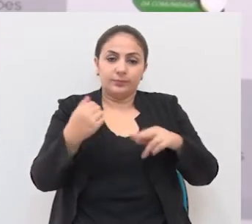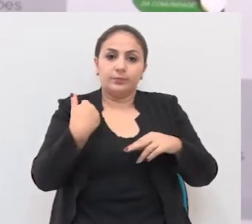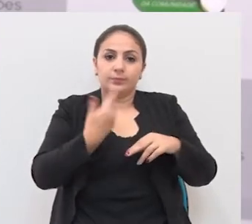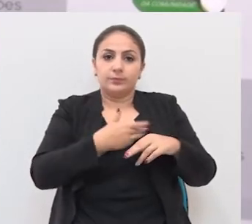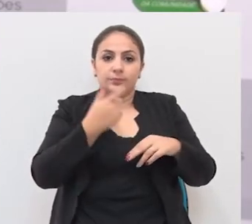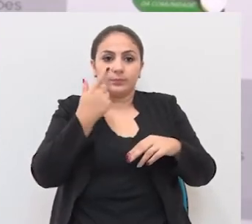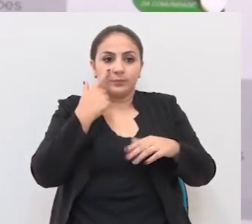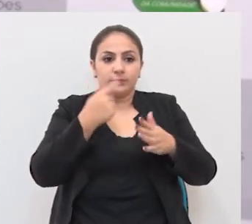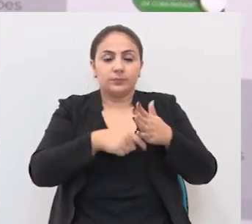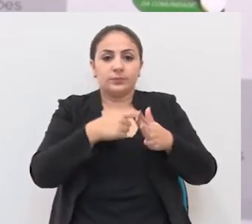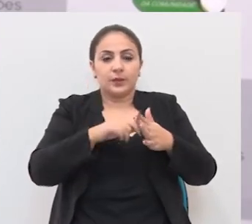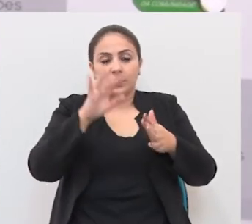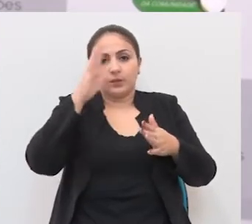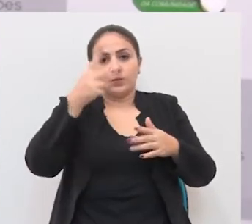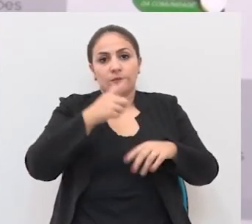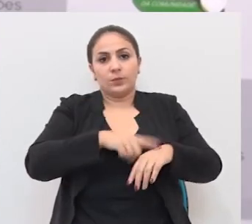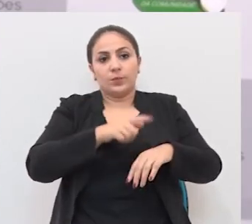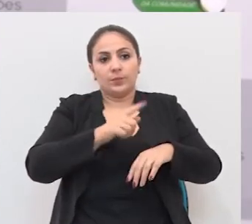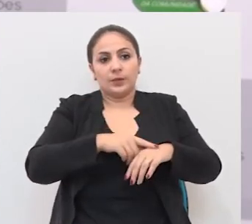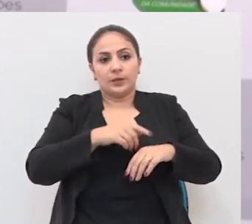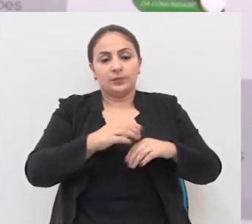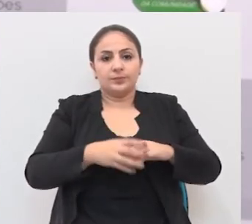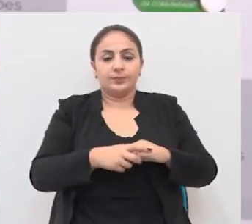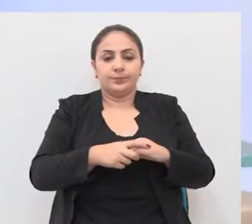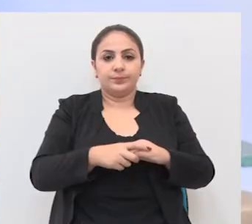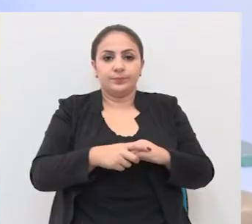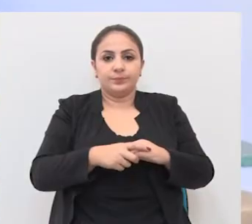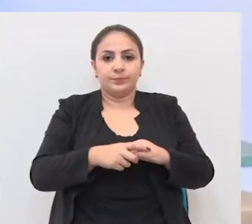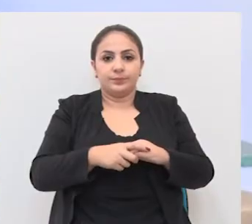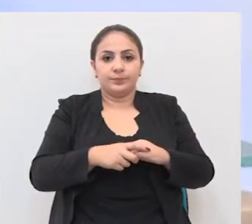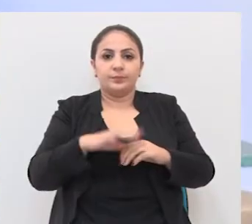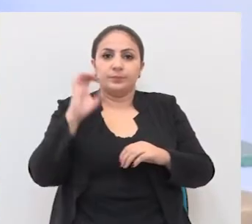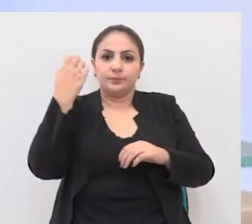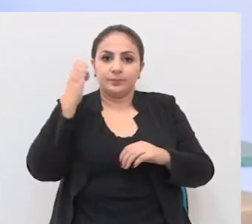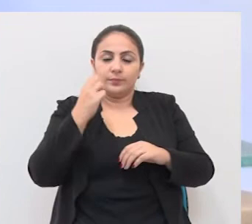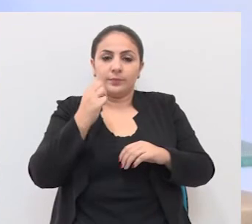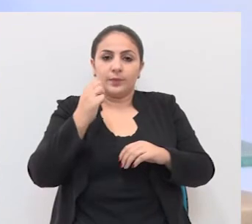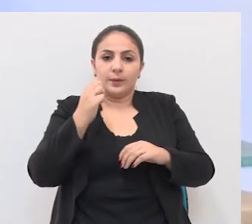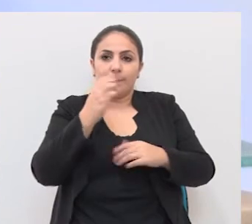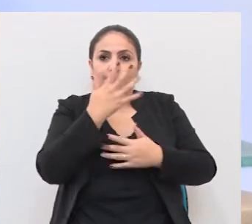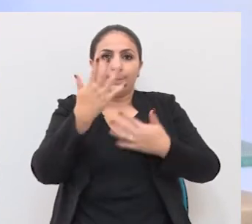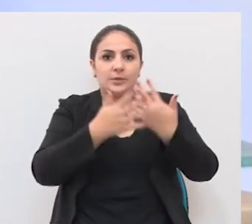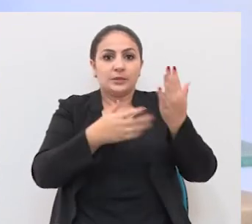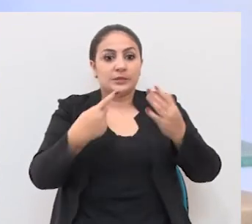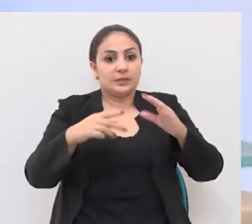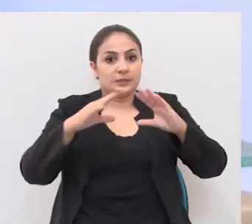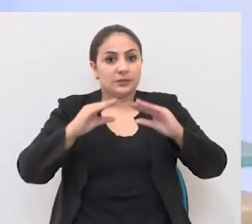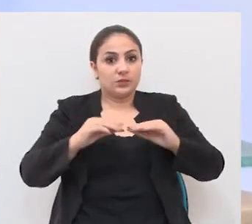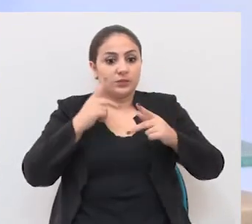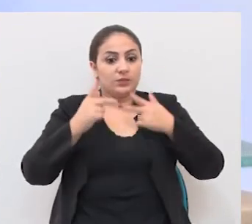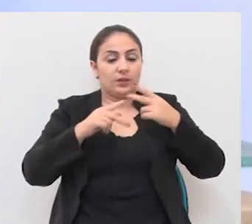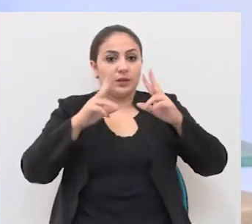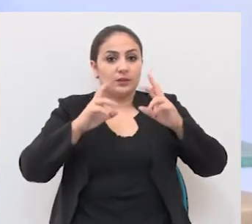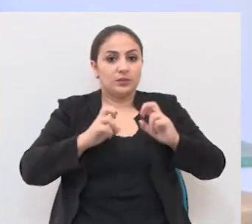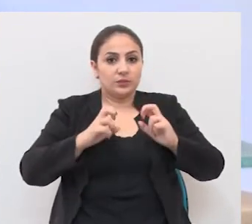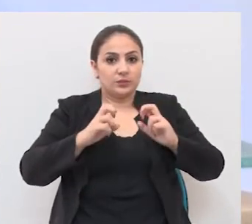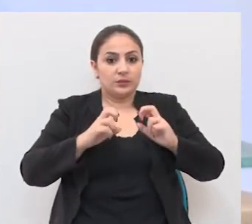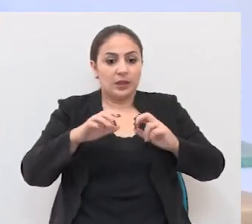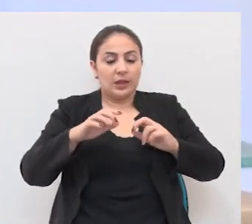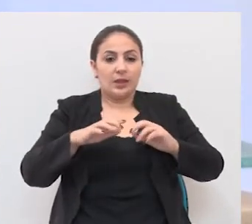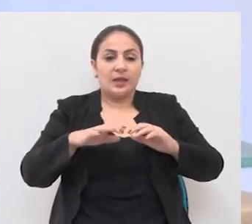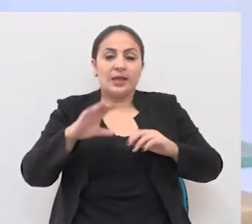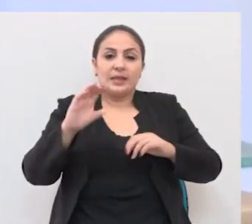precisamos resolver essa situação e acho que estamos encaminhando para isso. O Ecologia e Meio Ambiente desta noite vai falar de